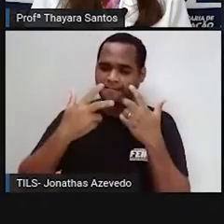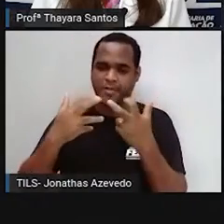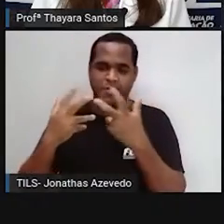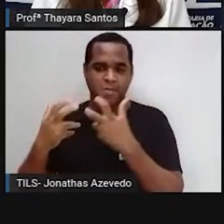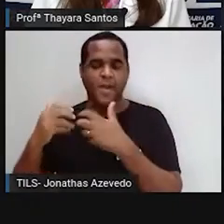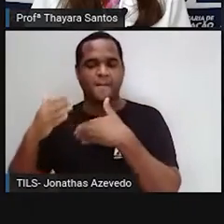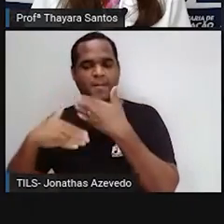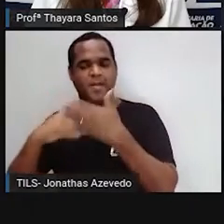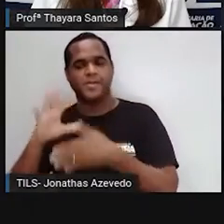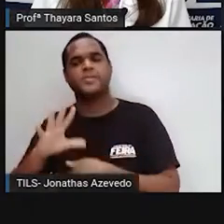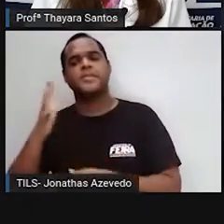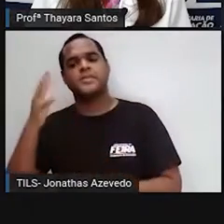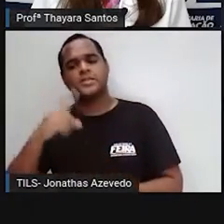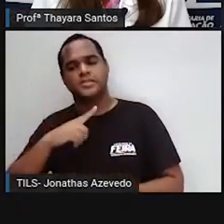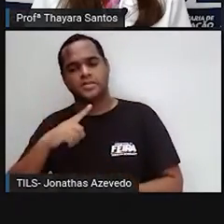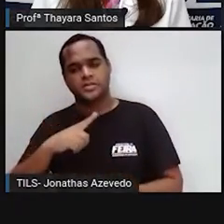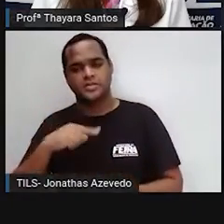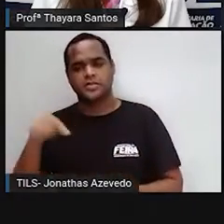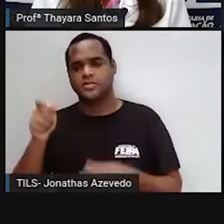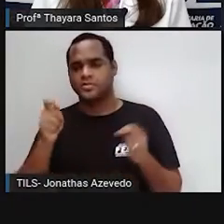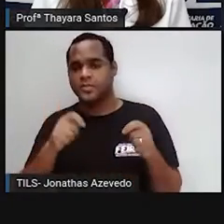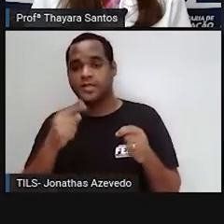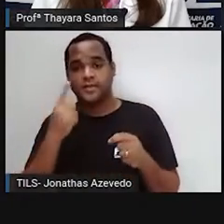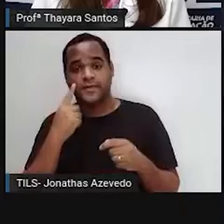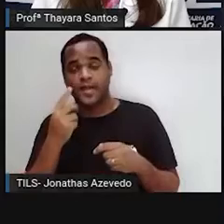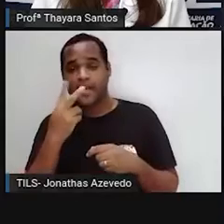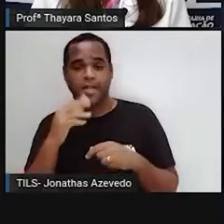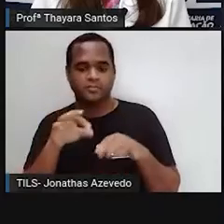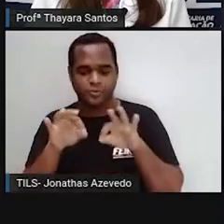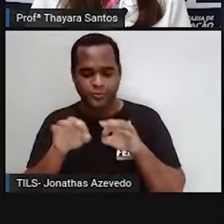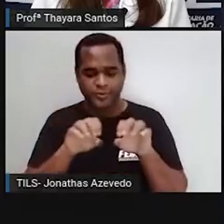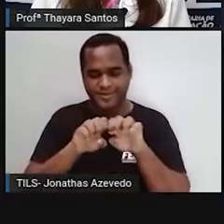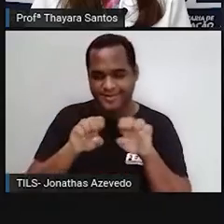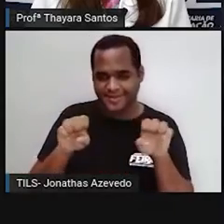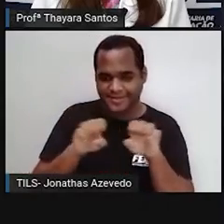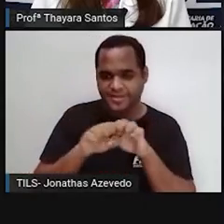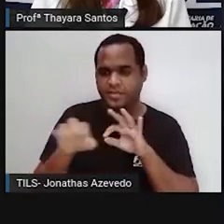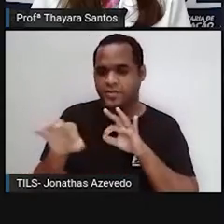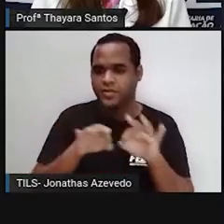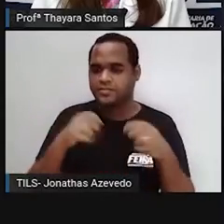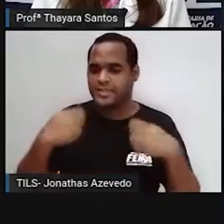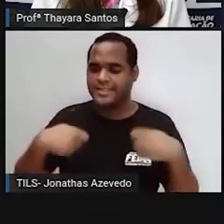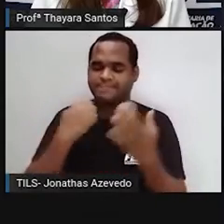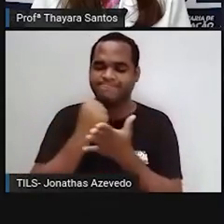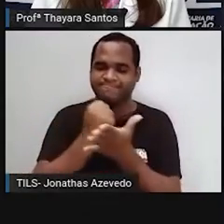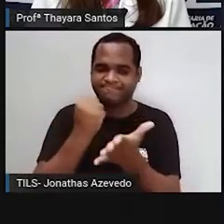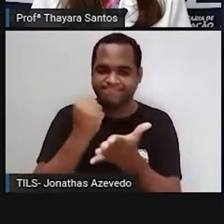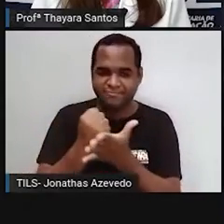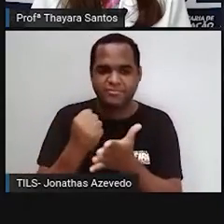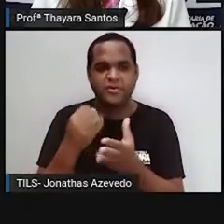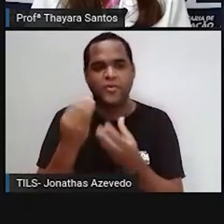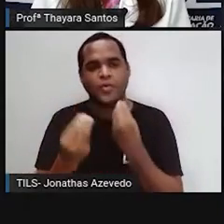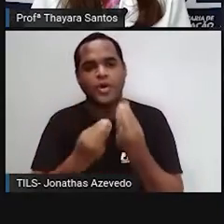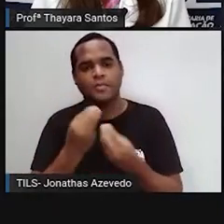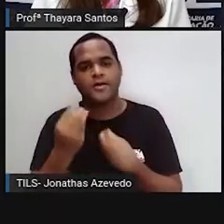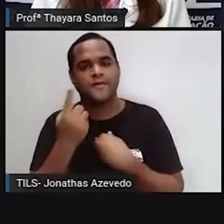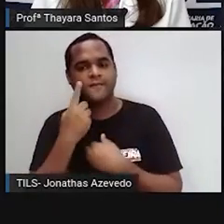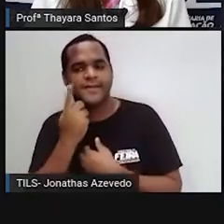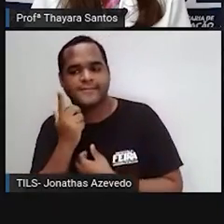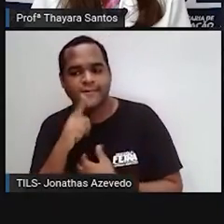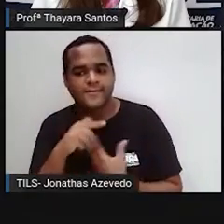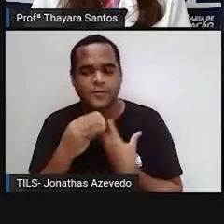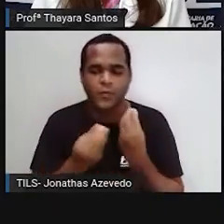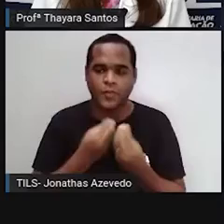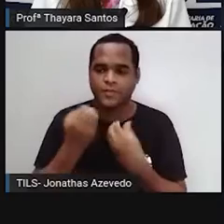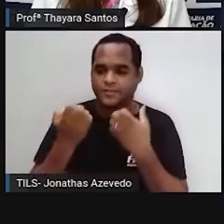eventos extremos e tudo mais, a gente precisa de estrutura e a gente precisa de apoio para combater, para lidar com essas